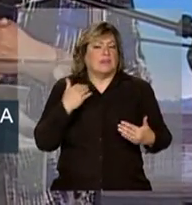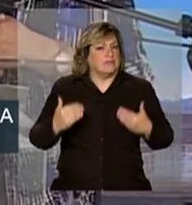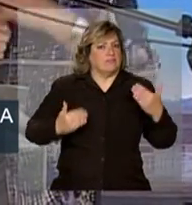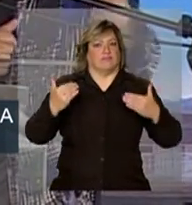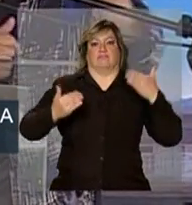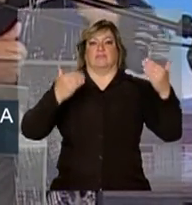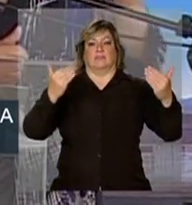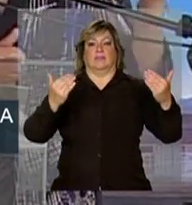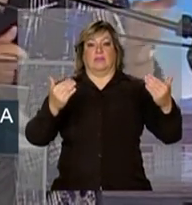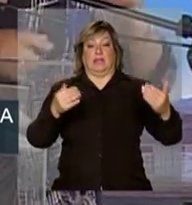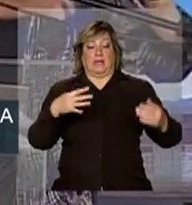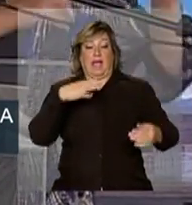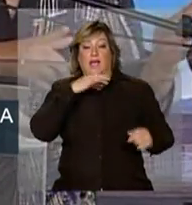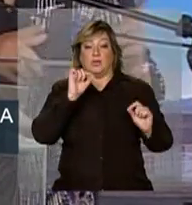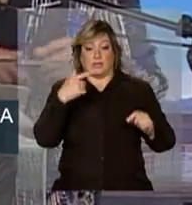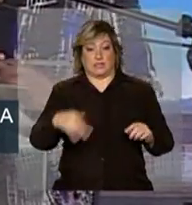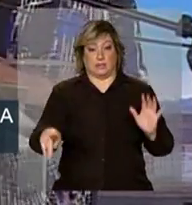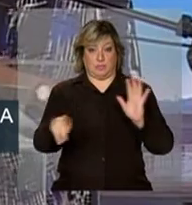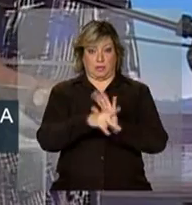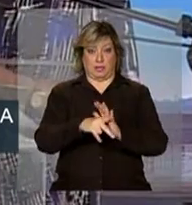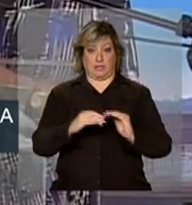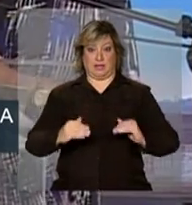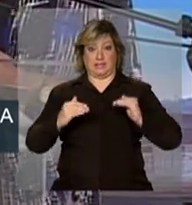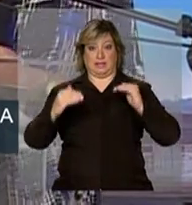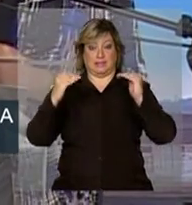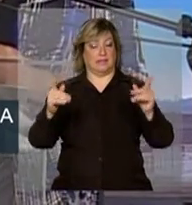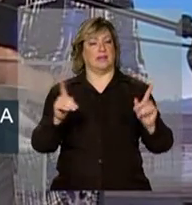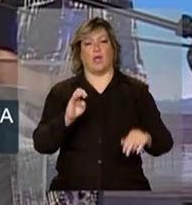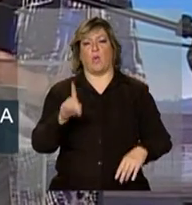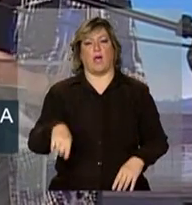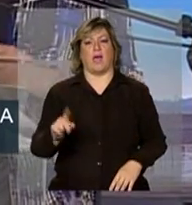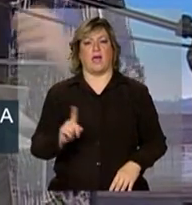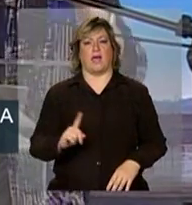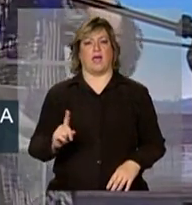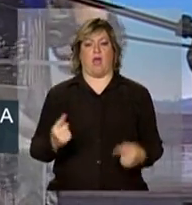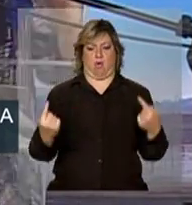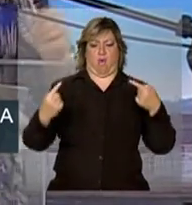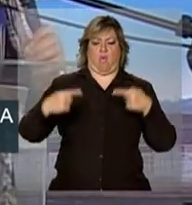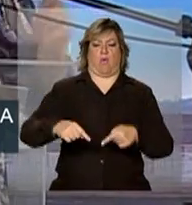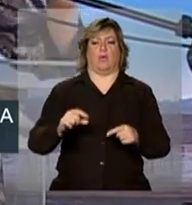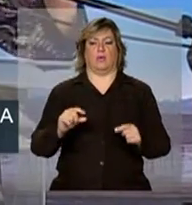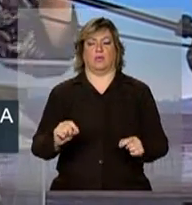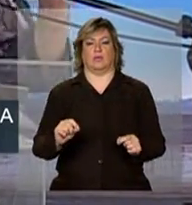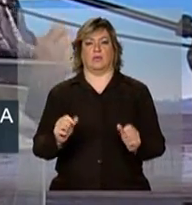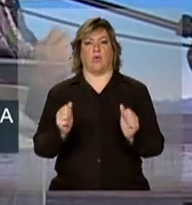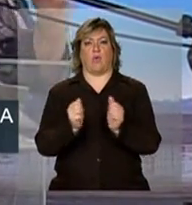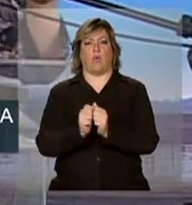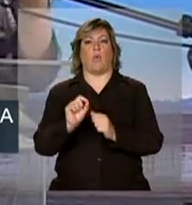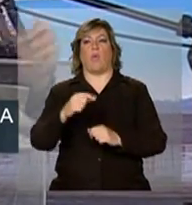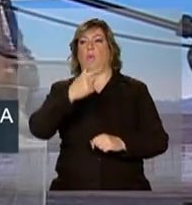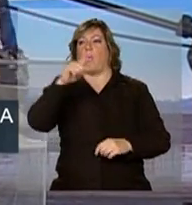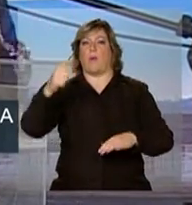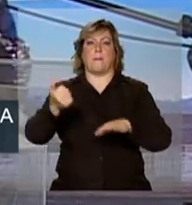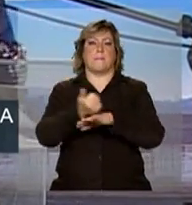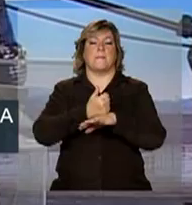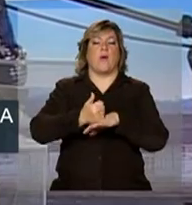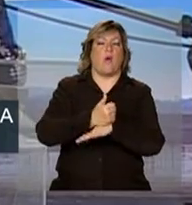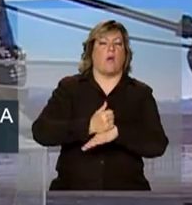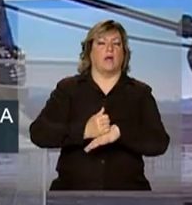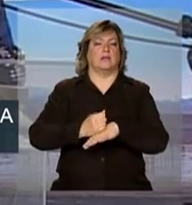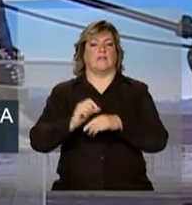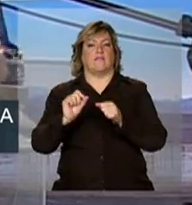que acha que seu crescimento não é contraditório com a observância das melhores práticas